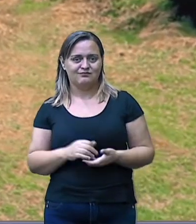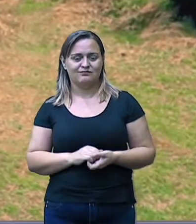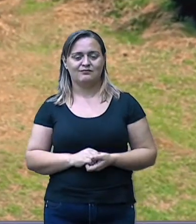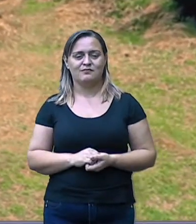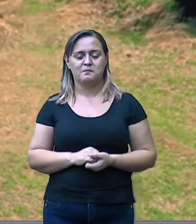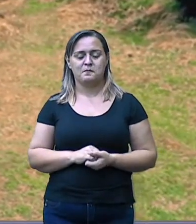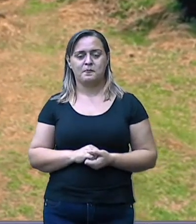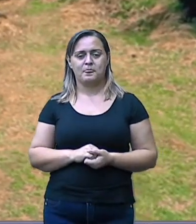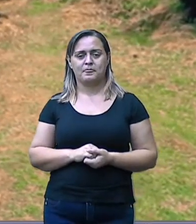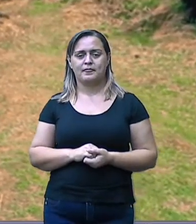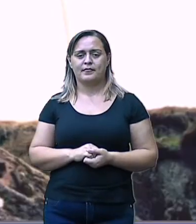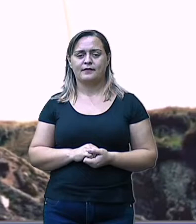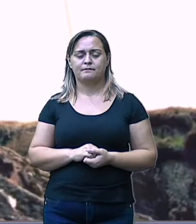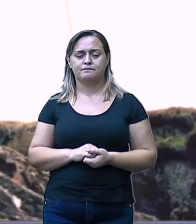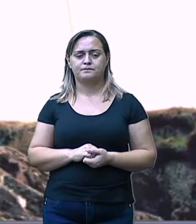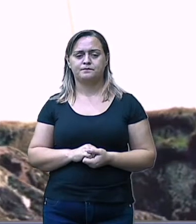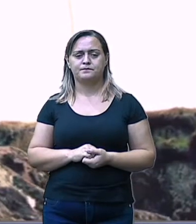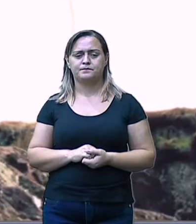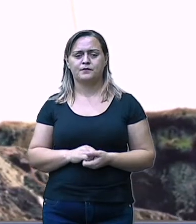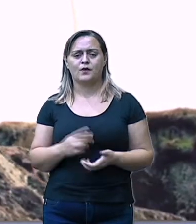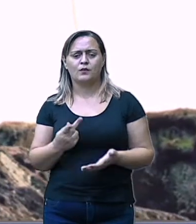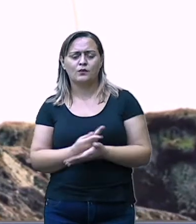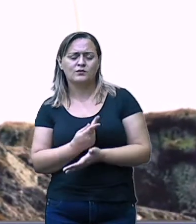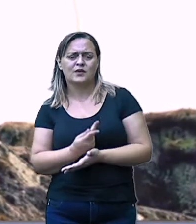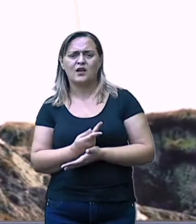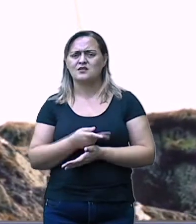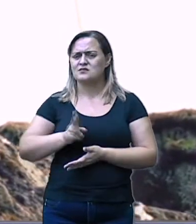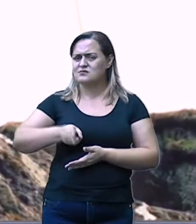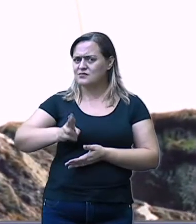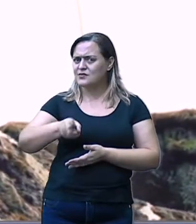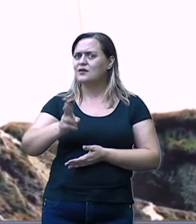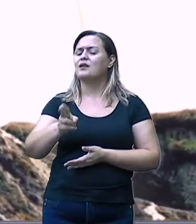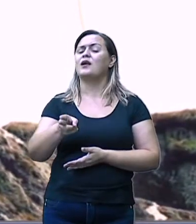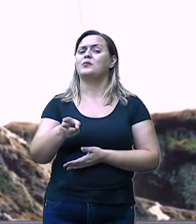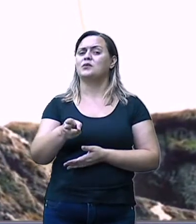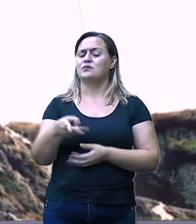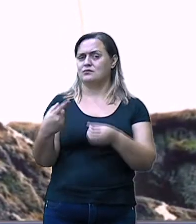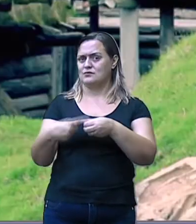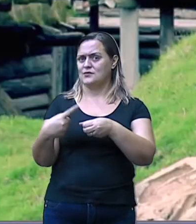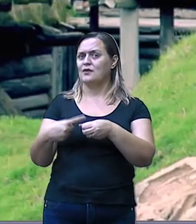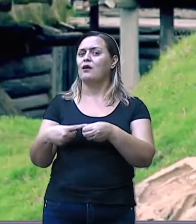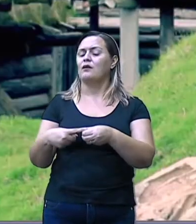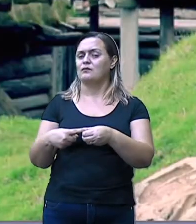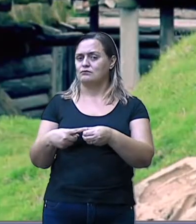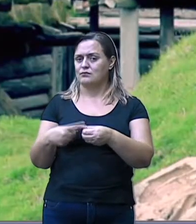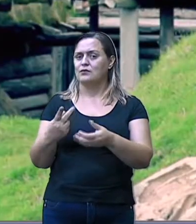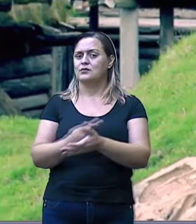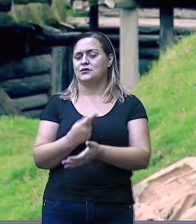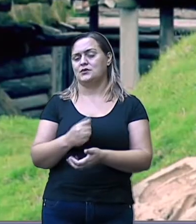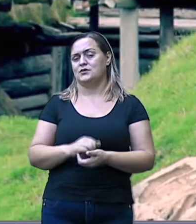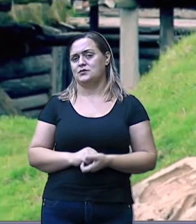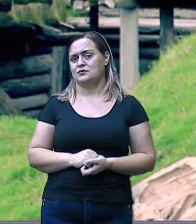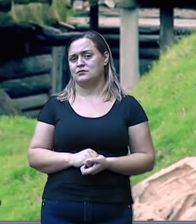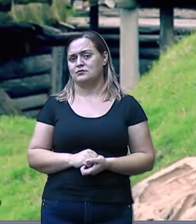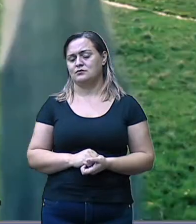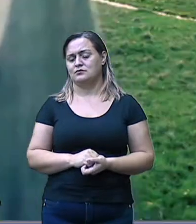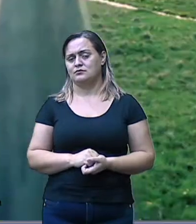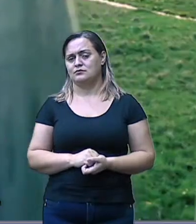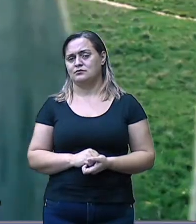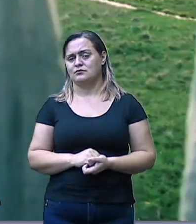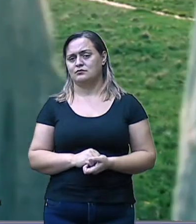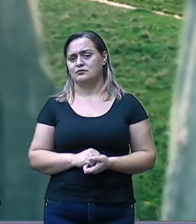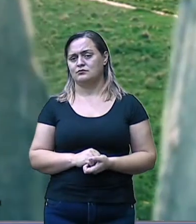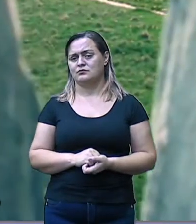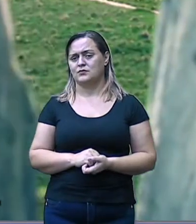Isso acontece o tempo todo e percebam que você não vê nem mesmo